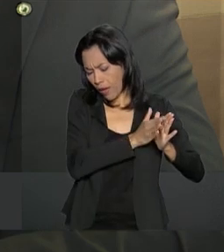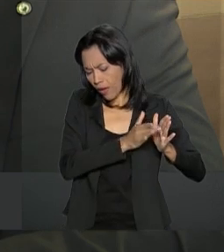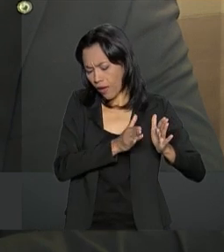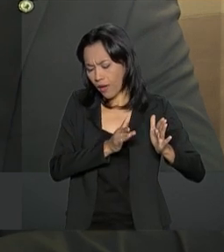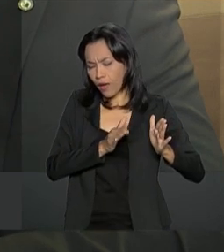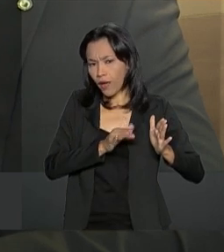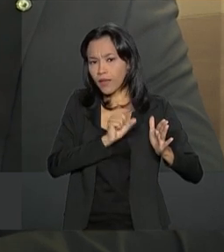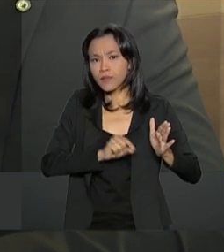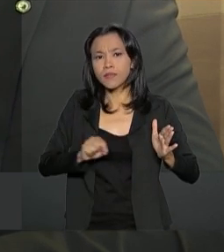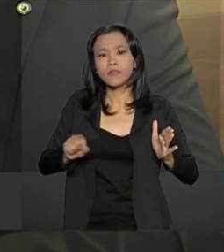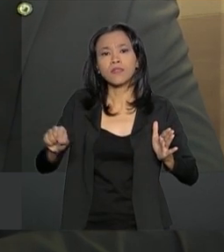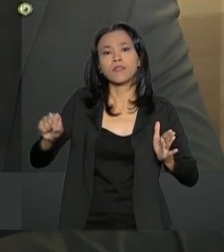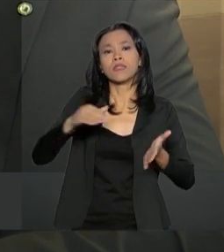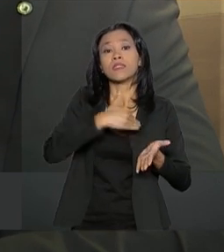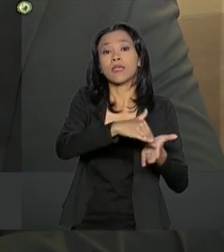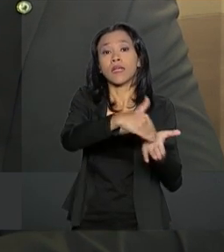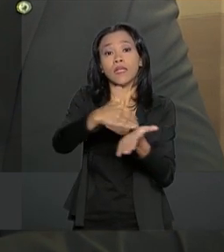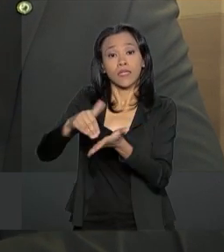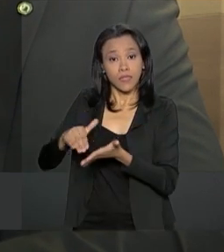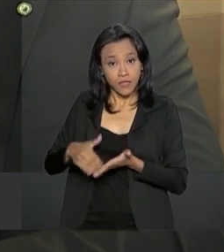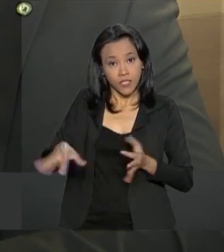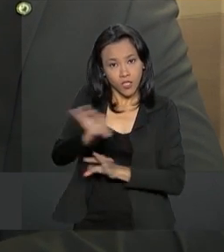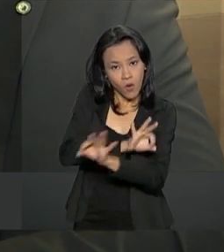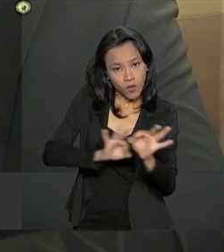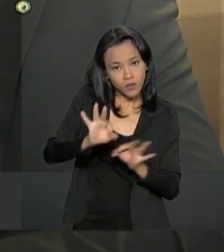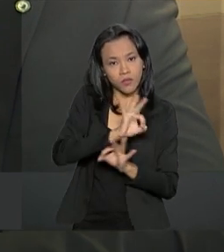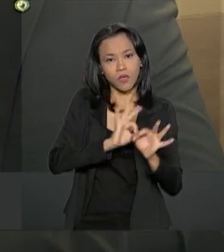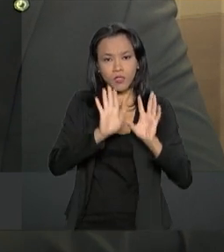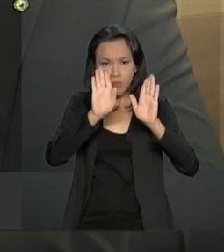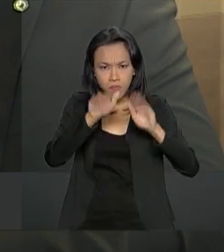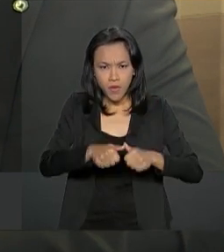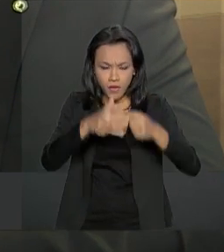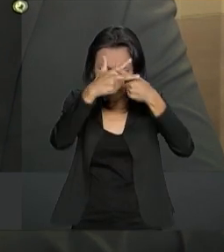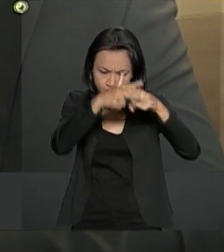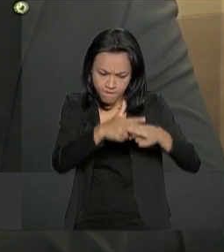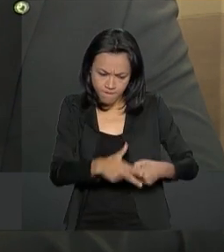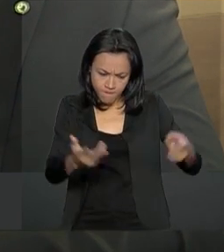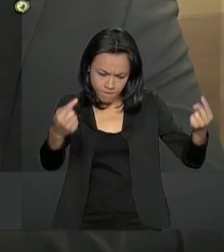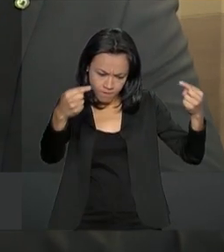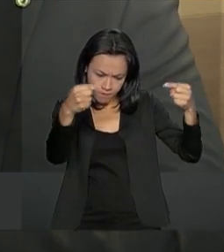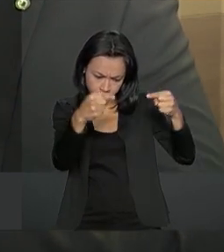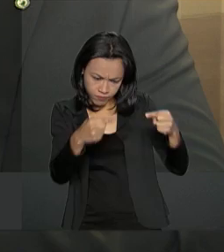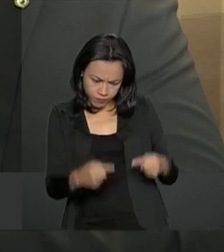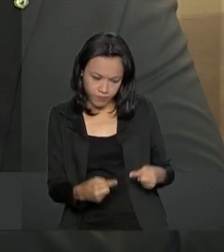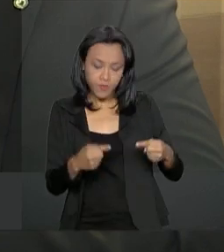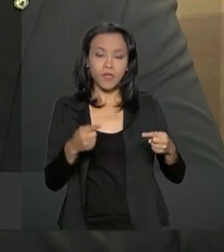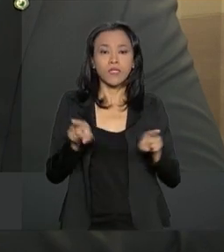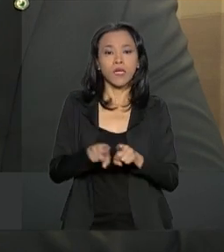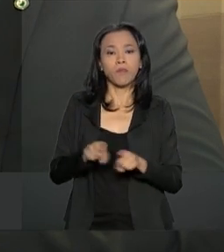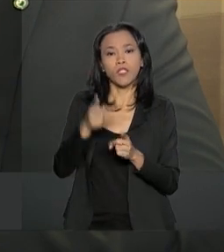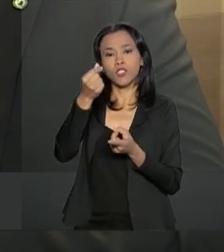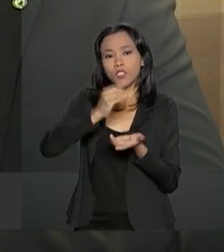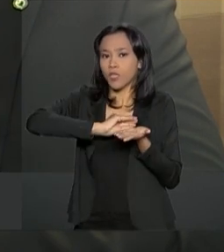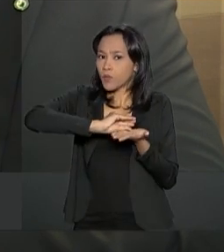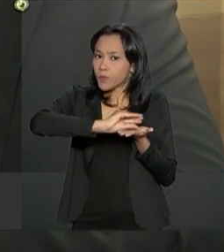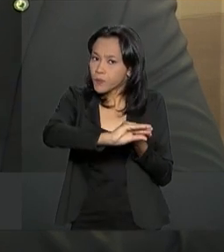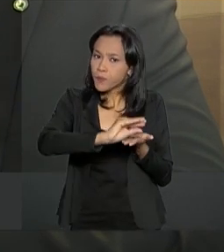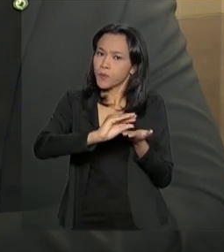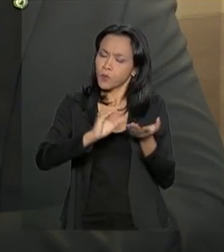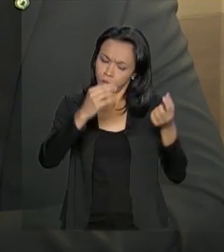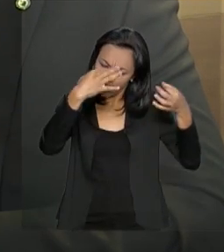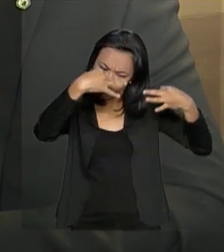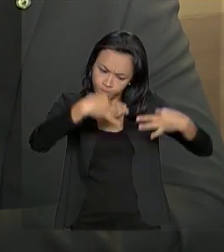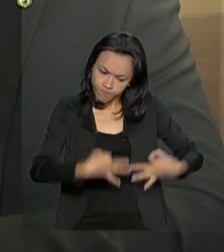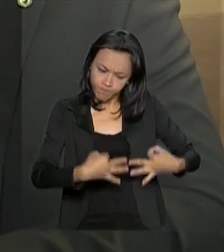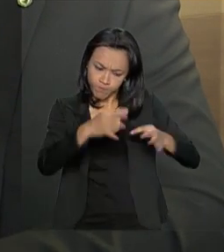secretarias estejam bem formulados, bem revisados. A questão orçamentária e financeira equalizada,